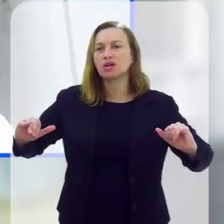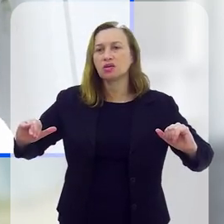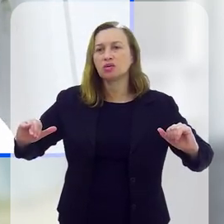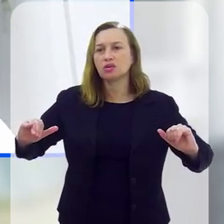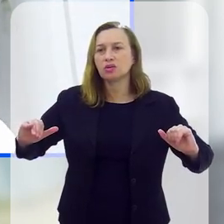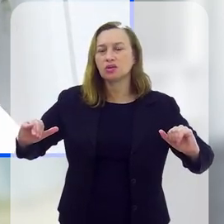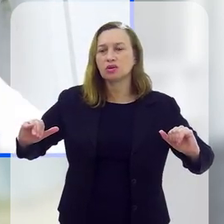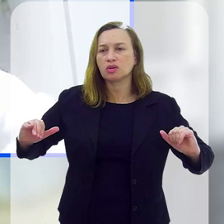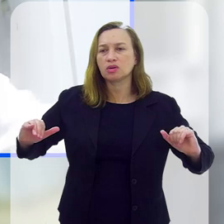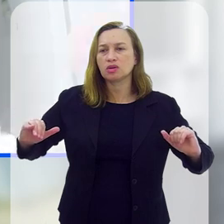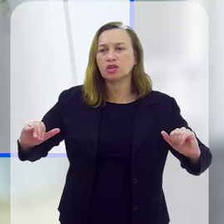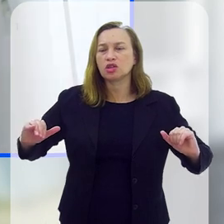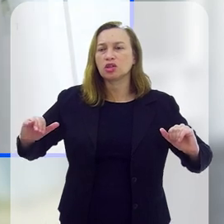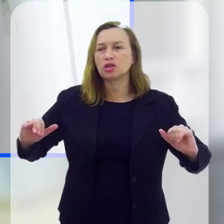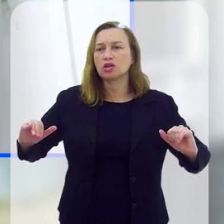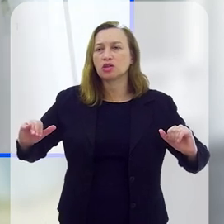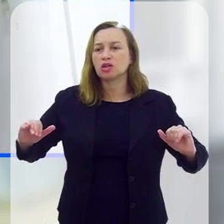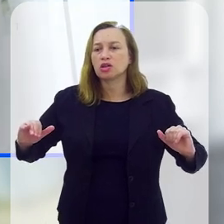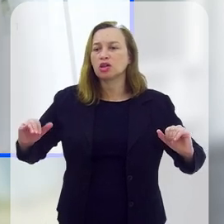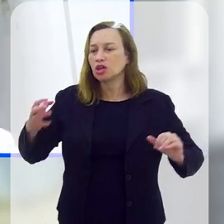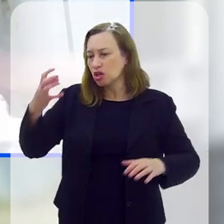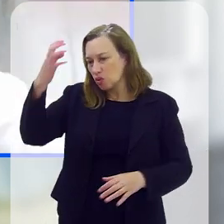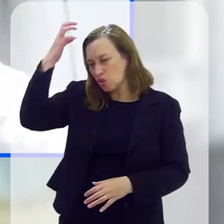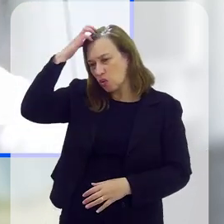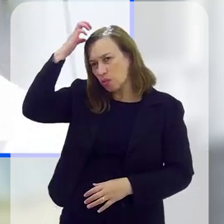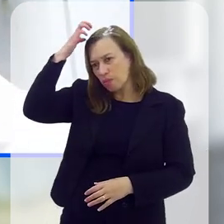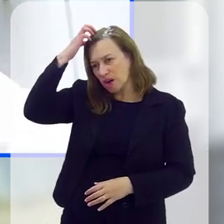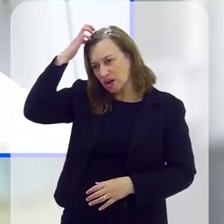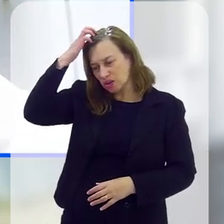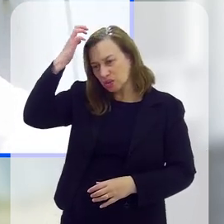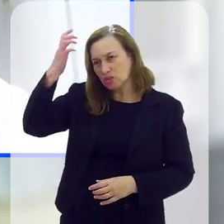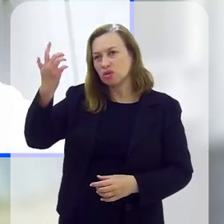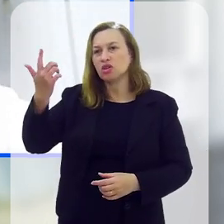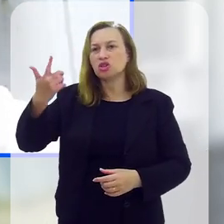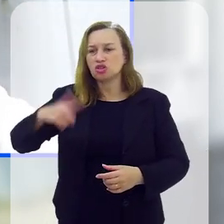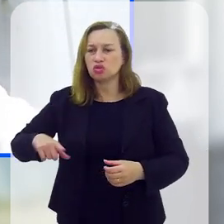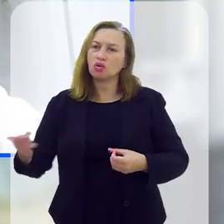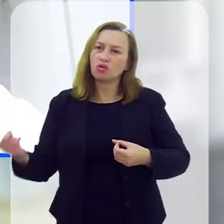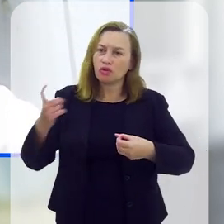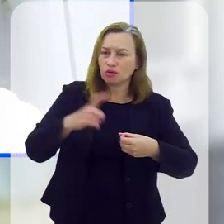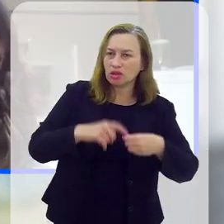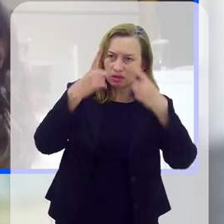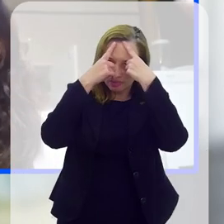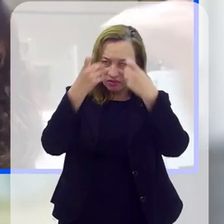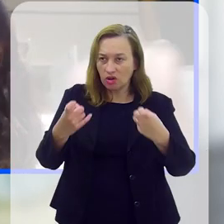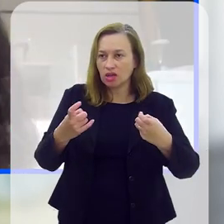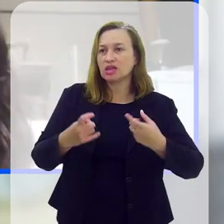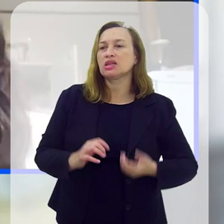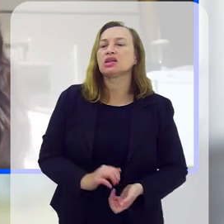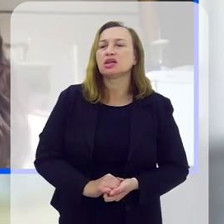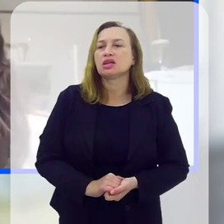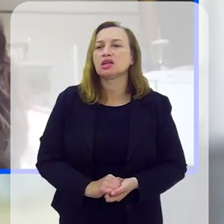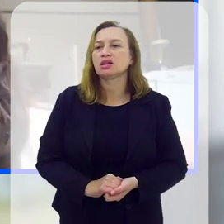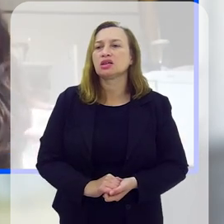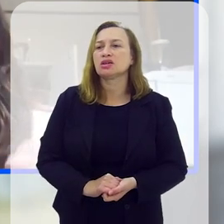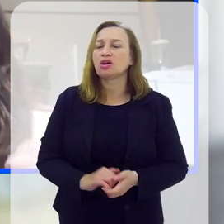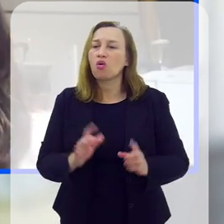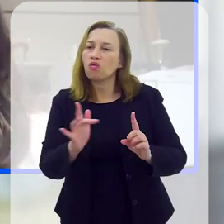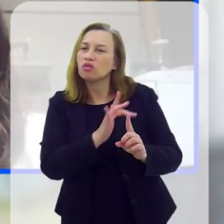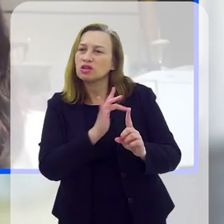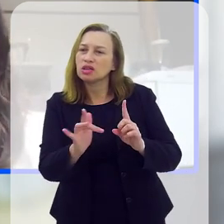saída desse ciclo e jogando-a de volta para essa situação de violência. O pressuposto deve ser,